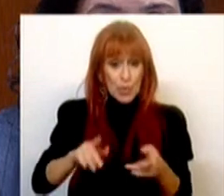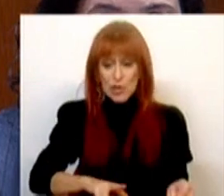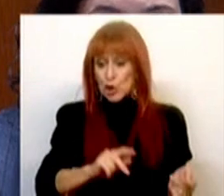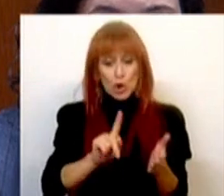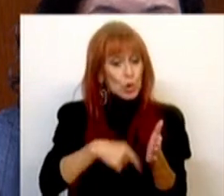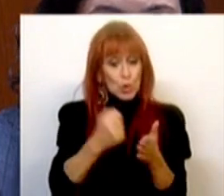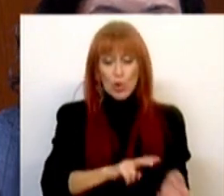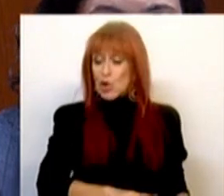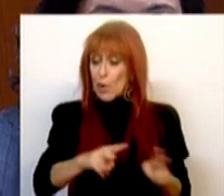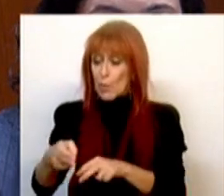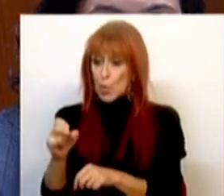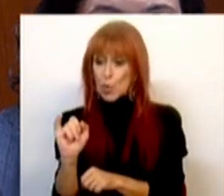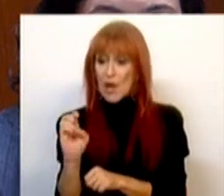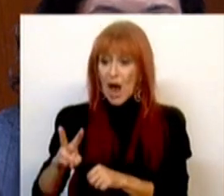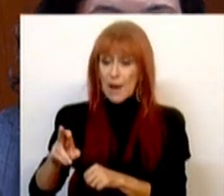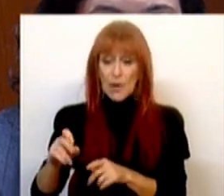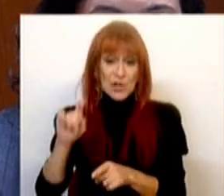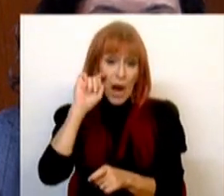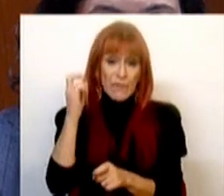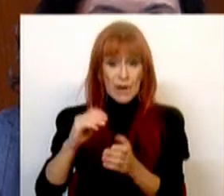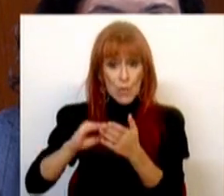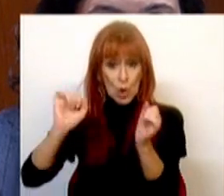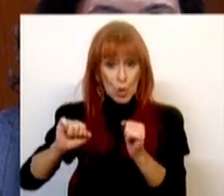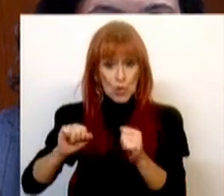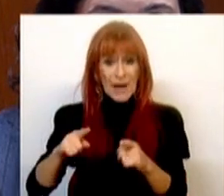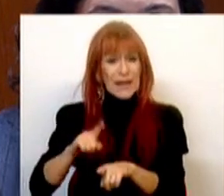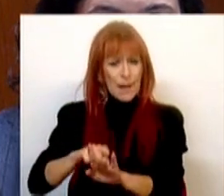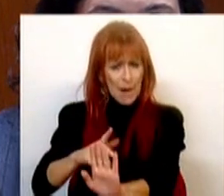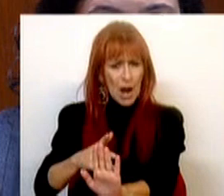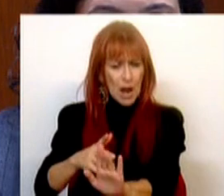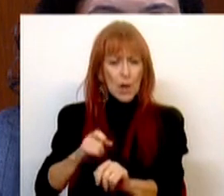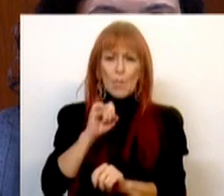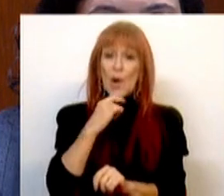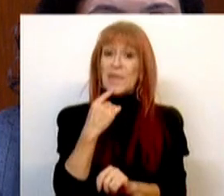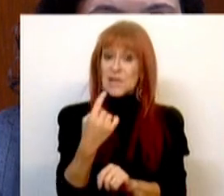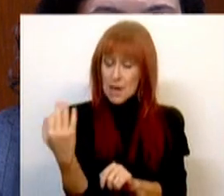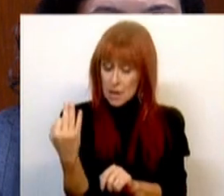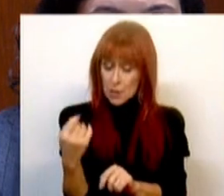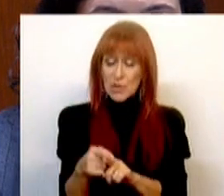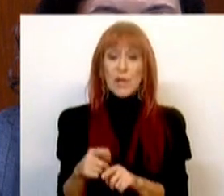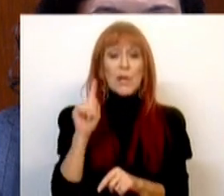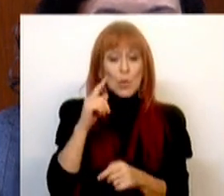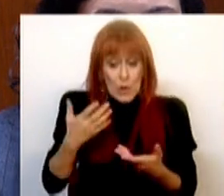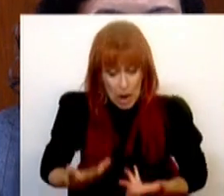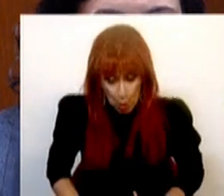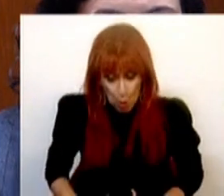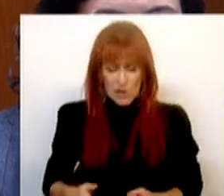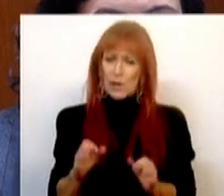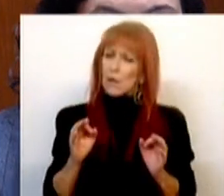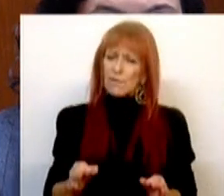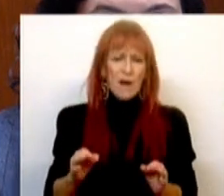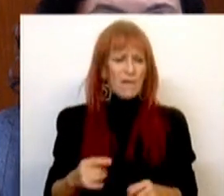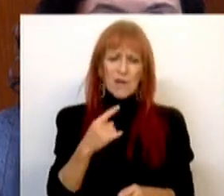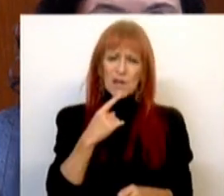todos para a AIMA, sendo revistos os seus protocolos a seu tempo. O que lhe posso garantir no dia de hoje é que não vale a pena